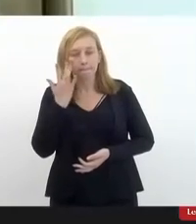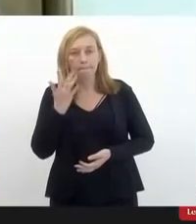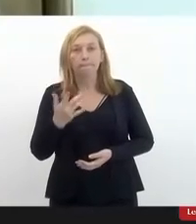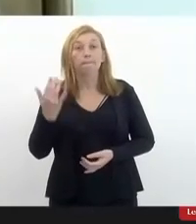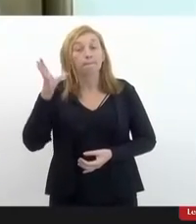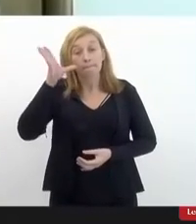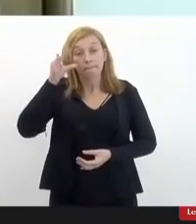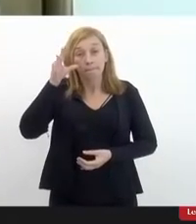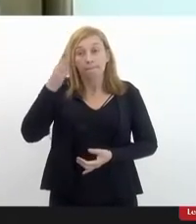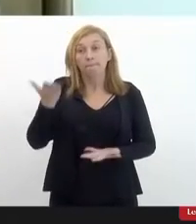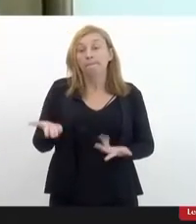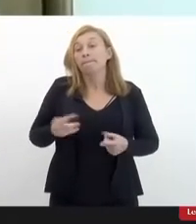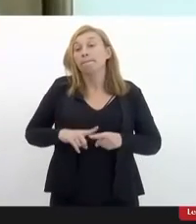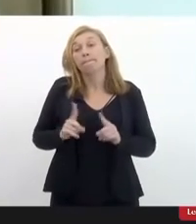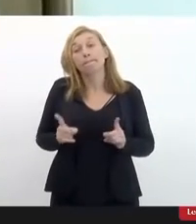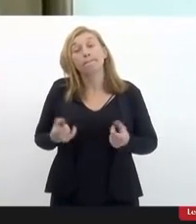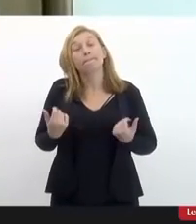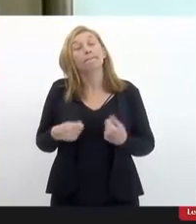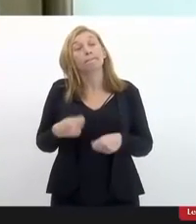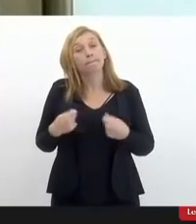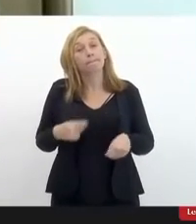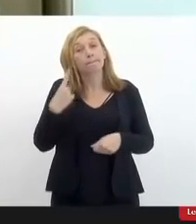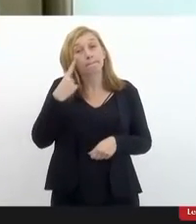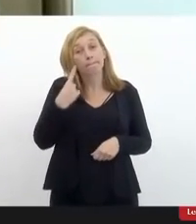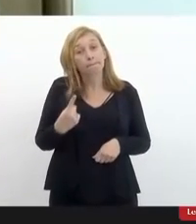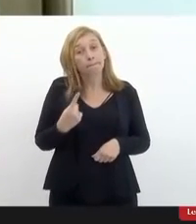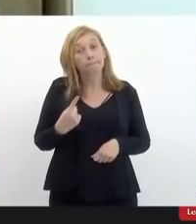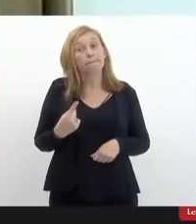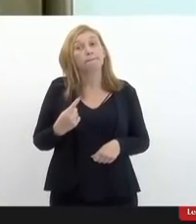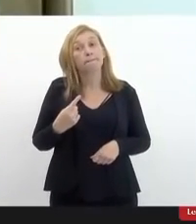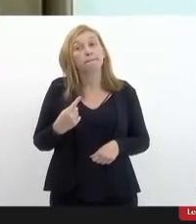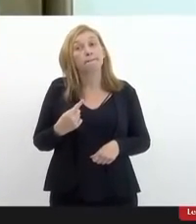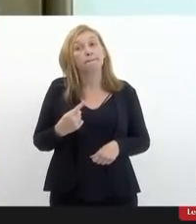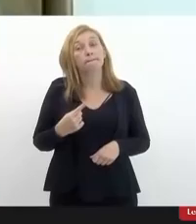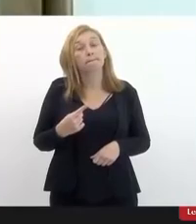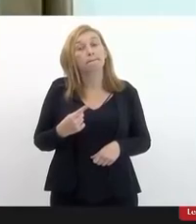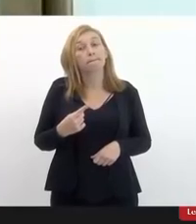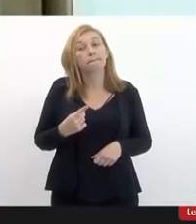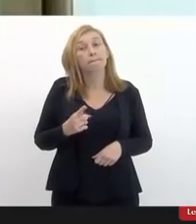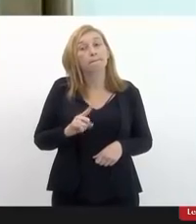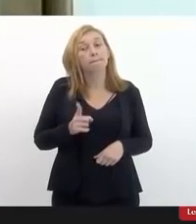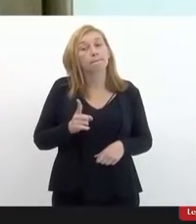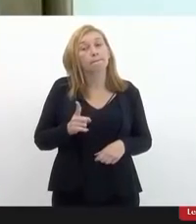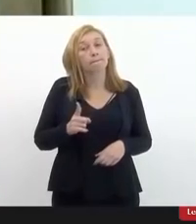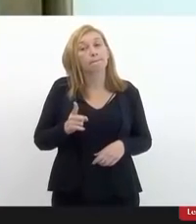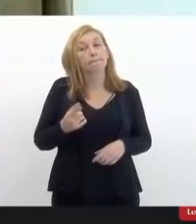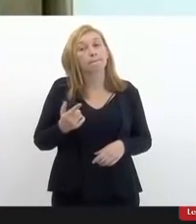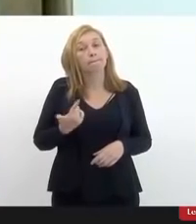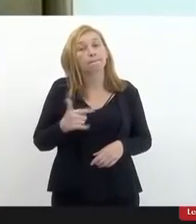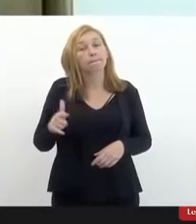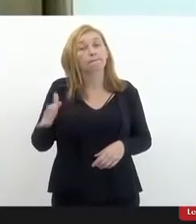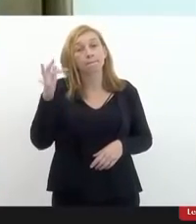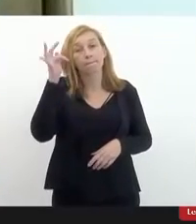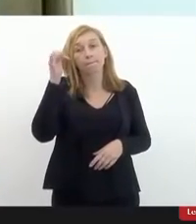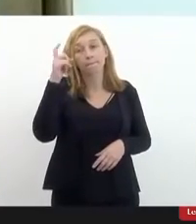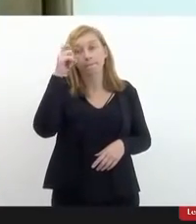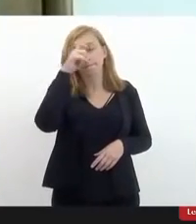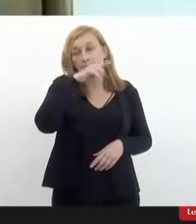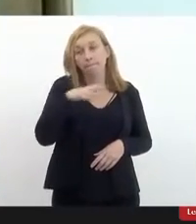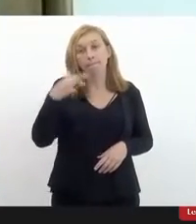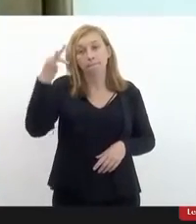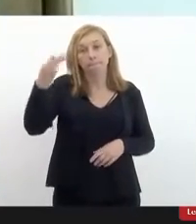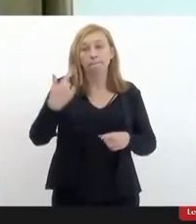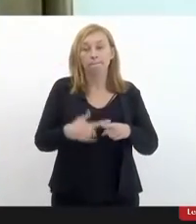muito interessante, mas a gente precisa ver se isso não acarretaria em dificuldades, porque essa